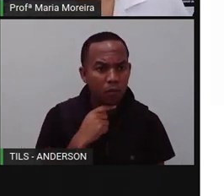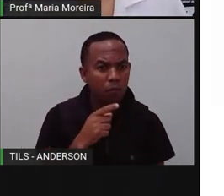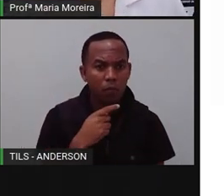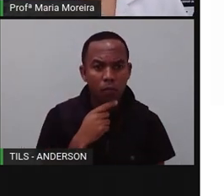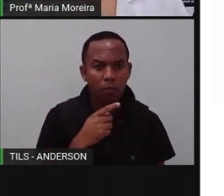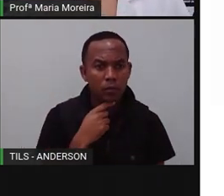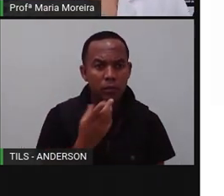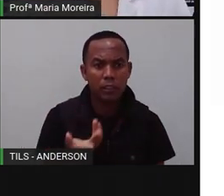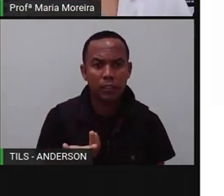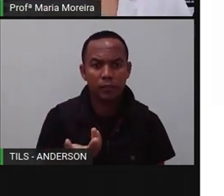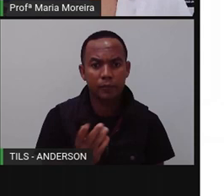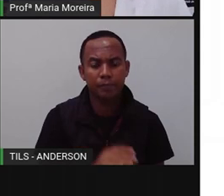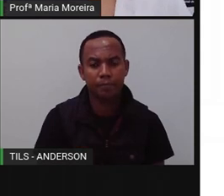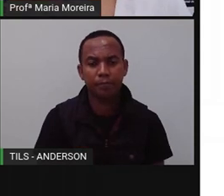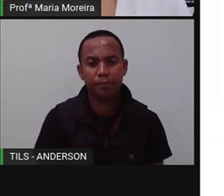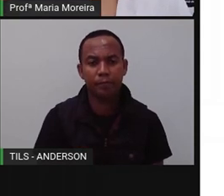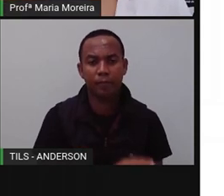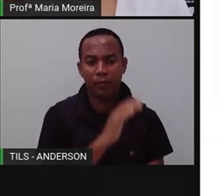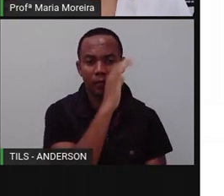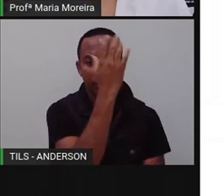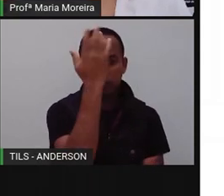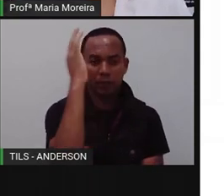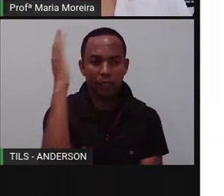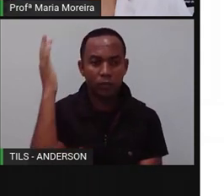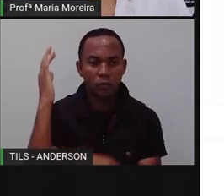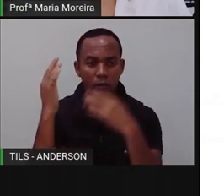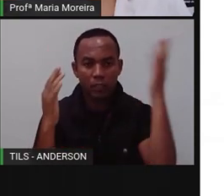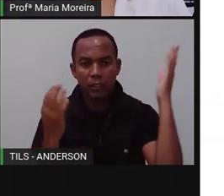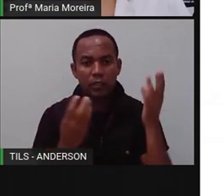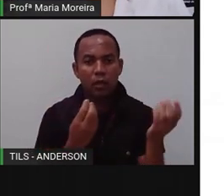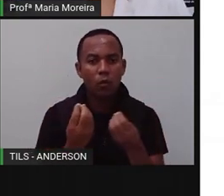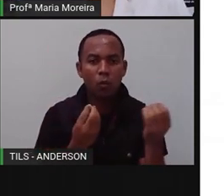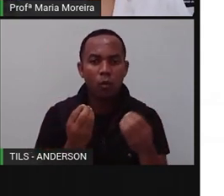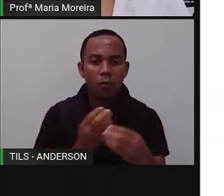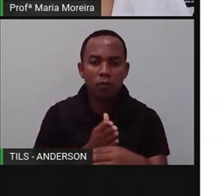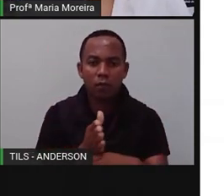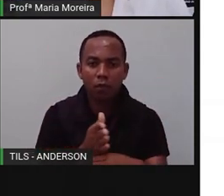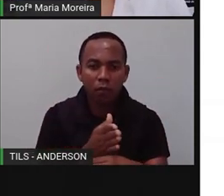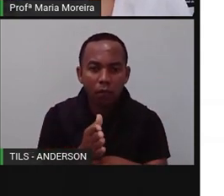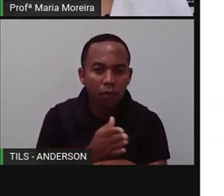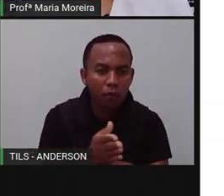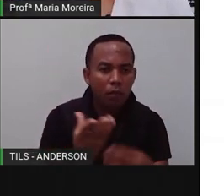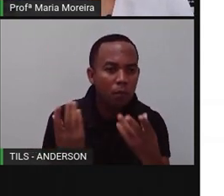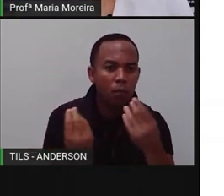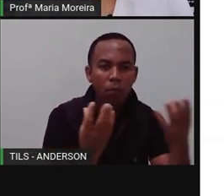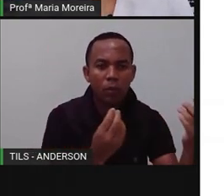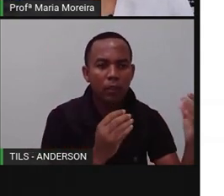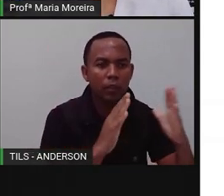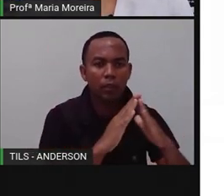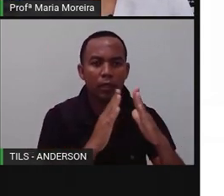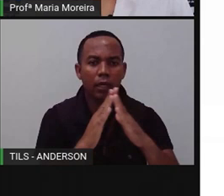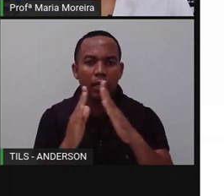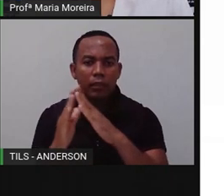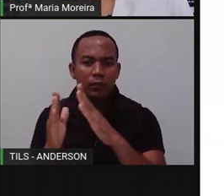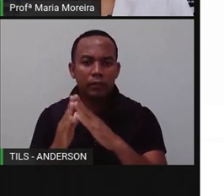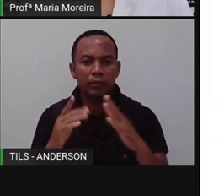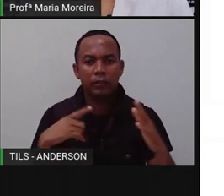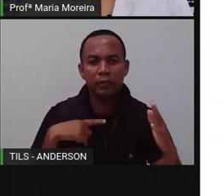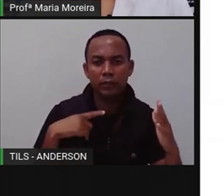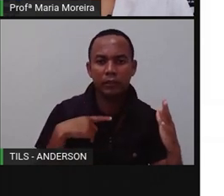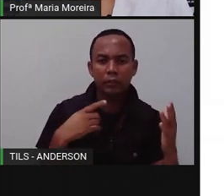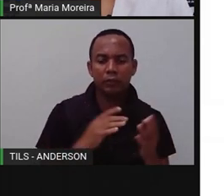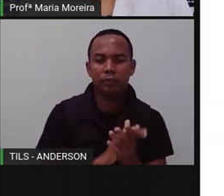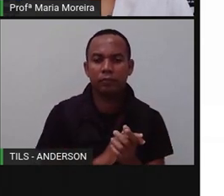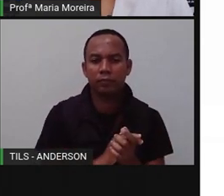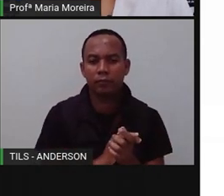Certo? E aí a natureza é criando espaços artificiais que se tornaram o seu habitat. Então, esses espaços artificiais que ele fala